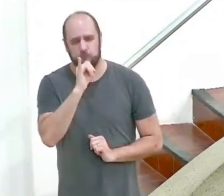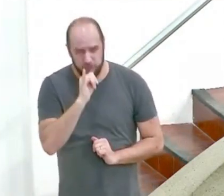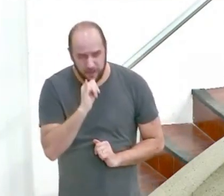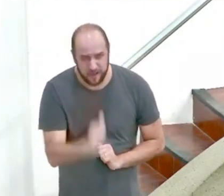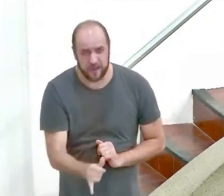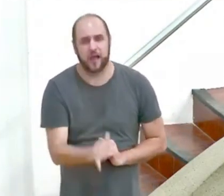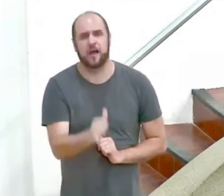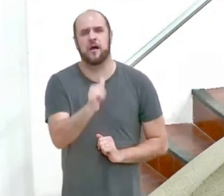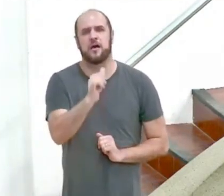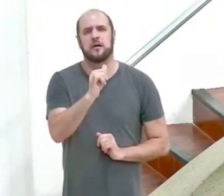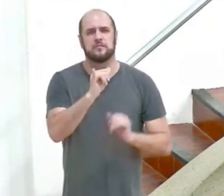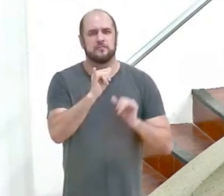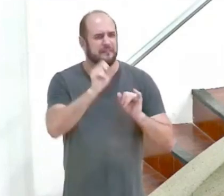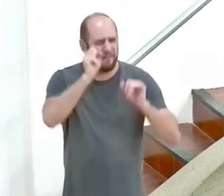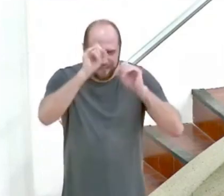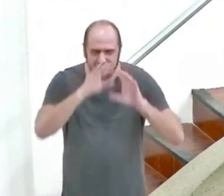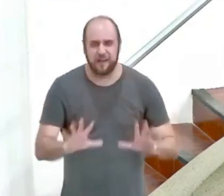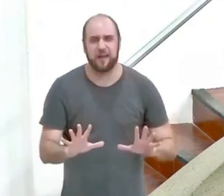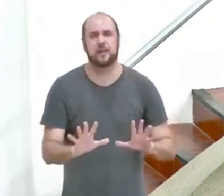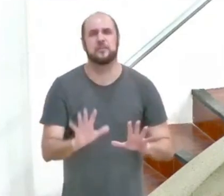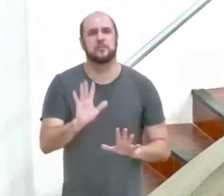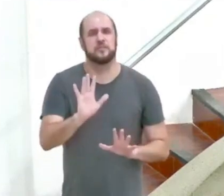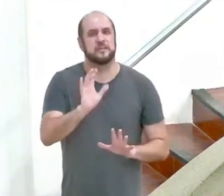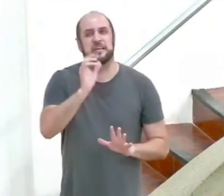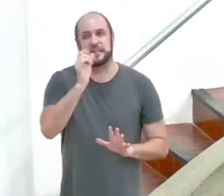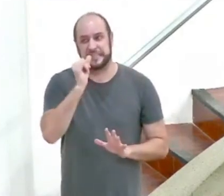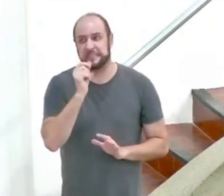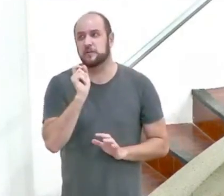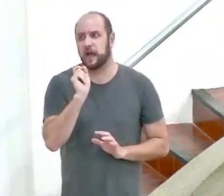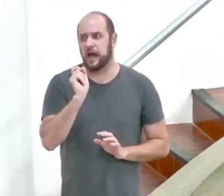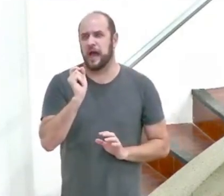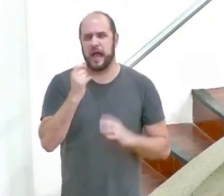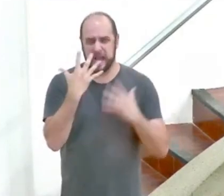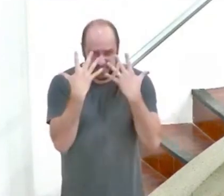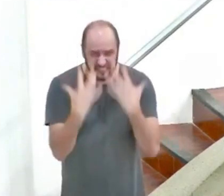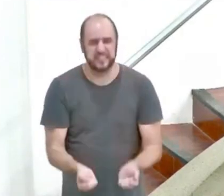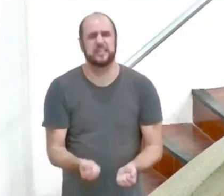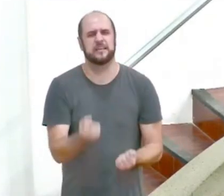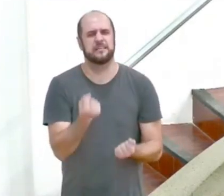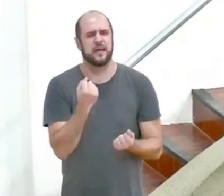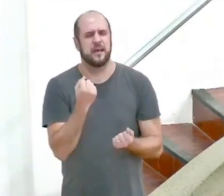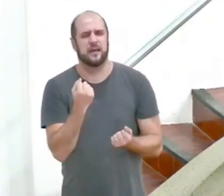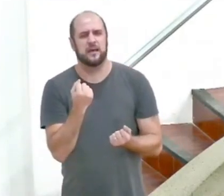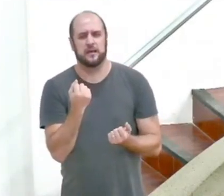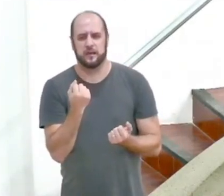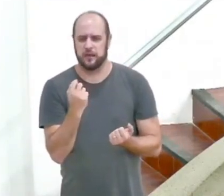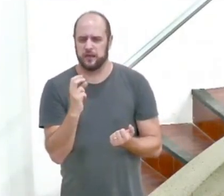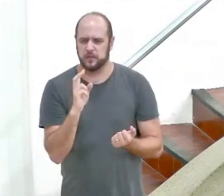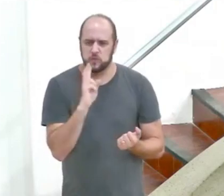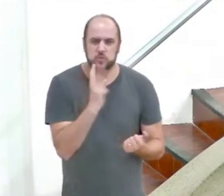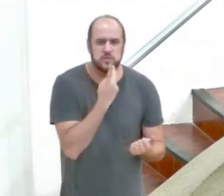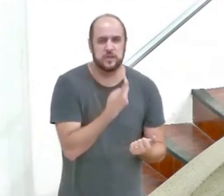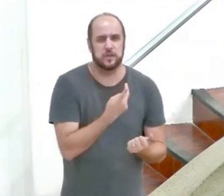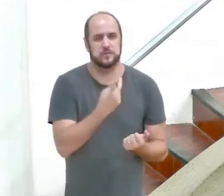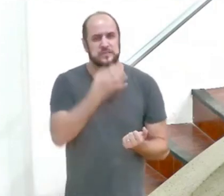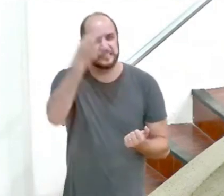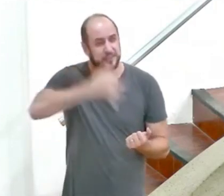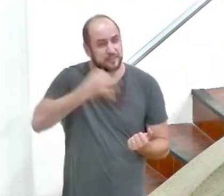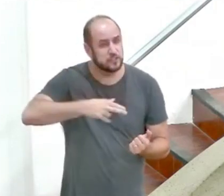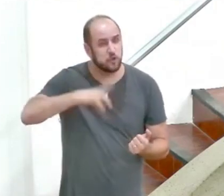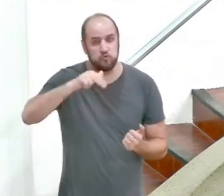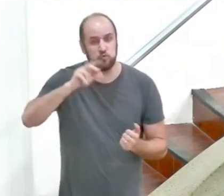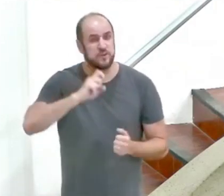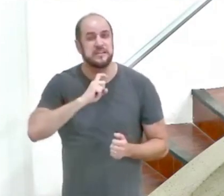categoricamente que cometeriam adultério se tivessem certeza de que jamais seriam descobertos